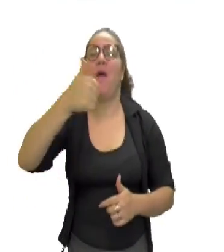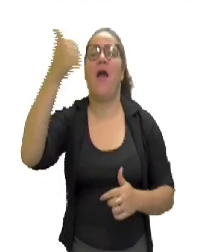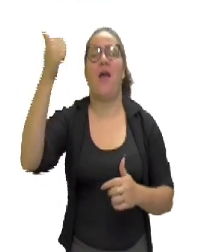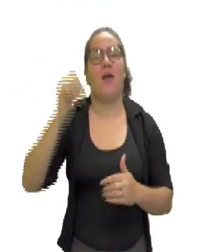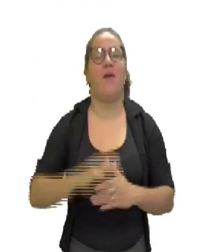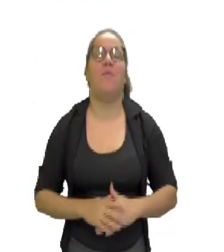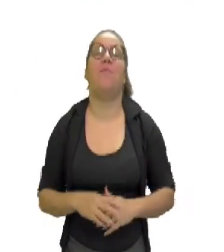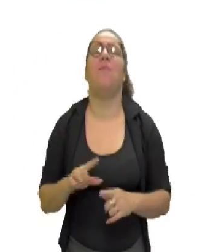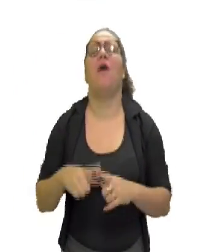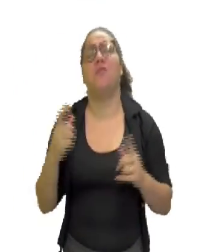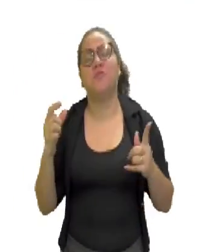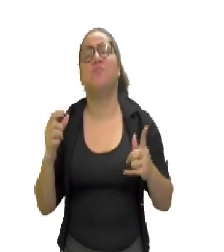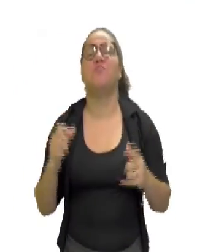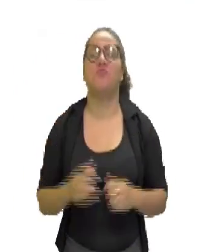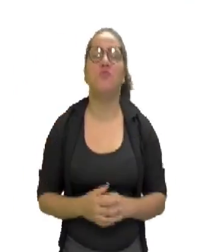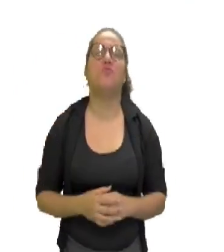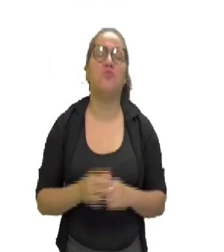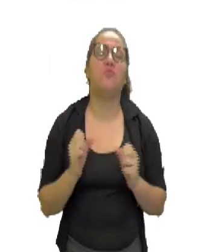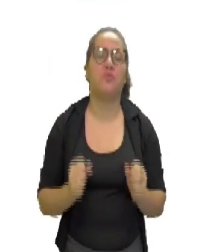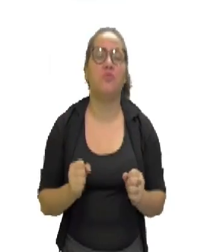bem, gente. Não tem problema.